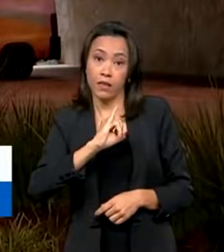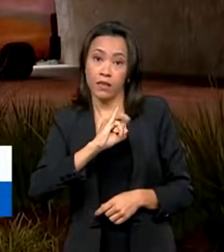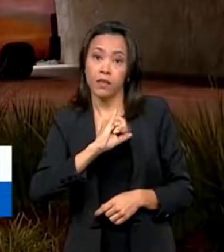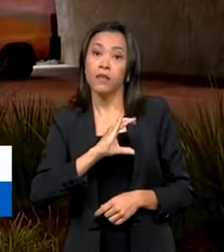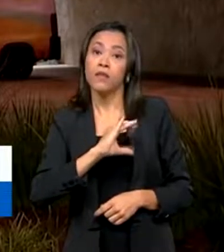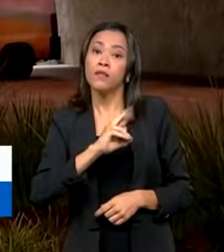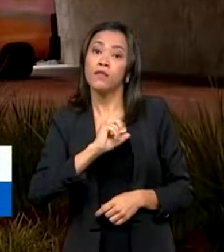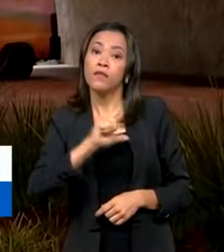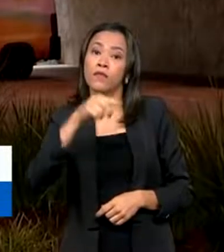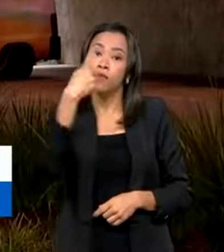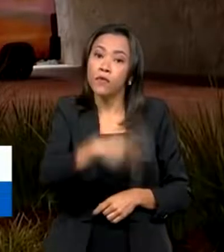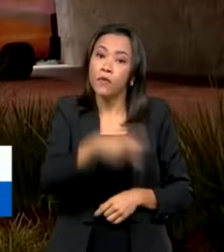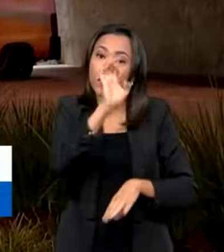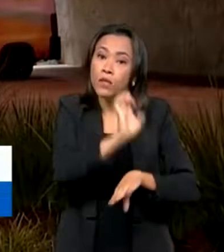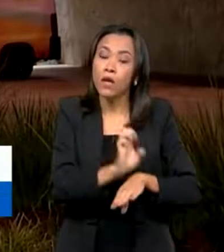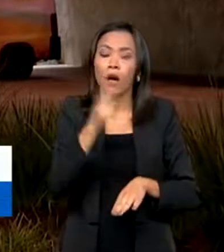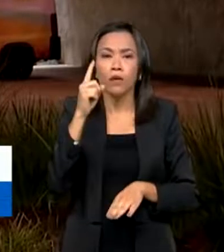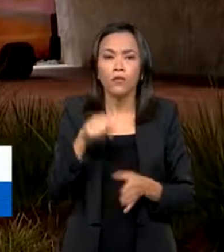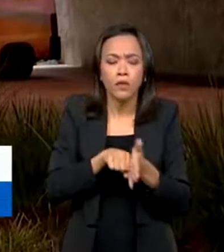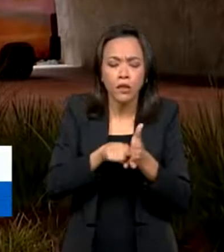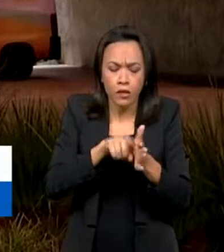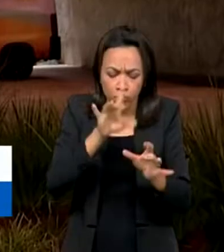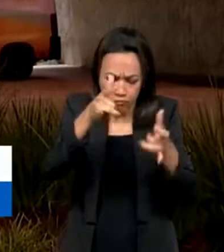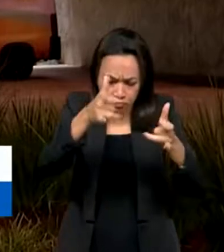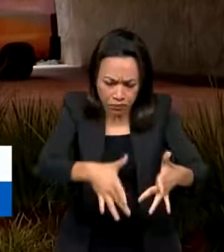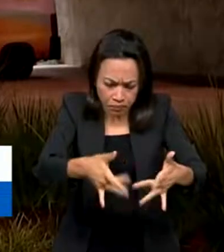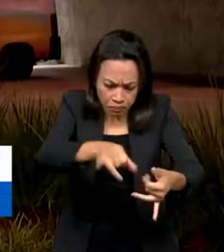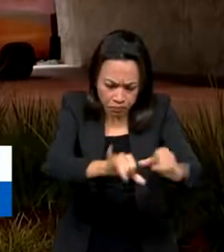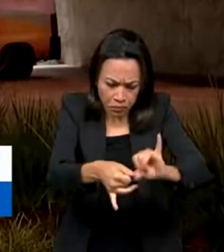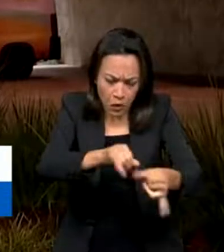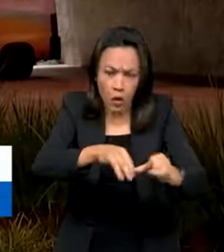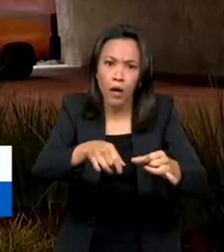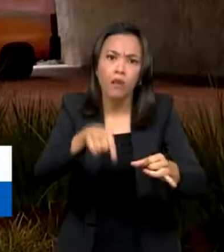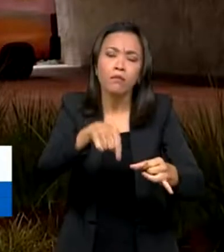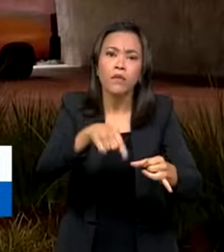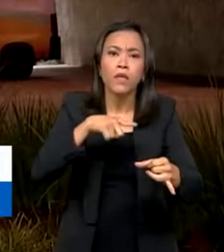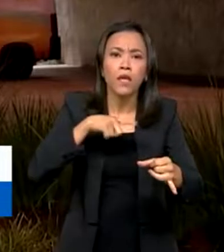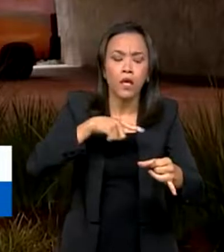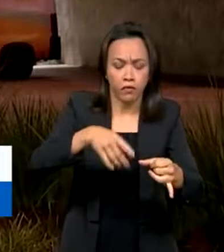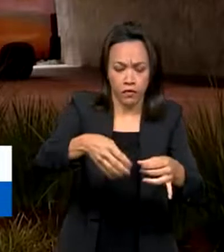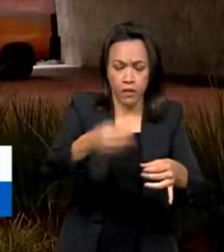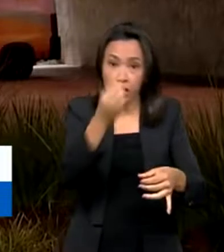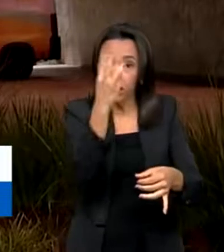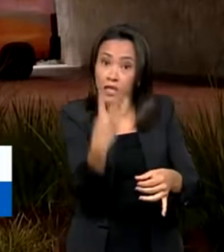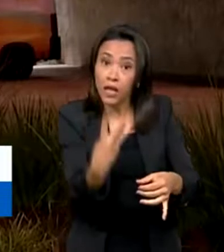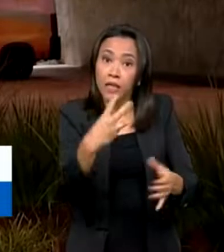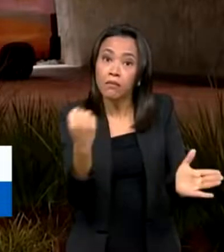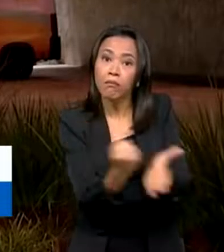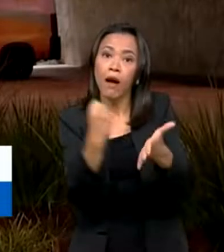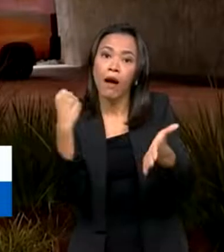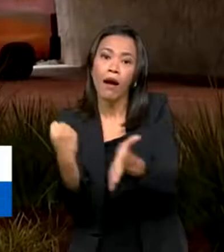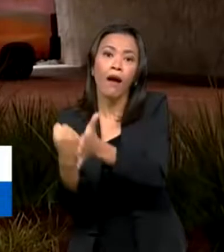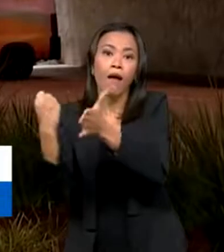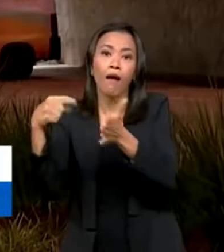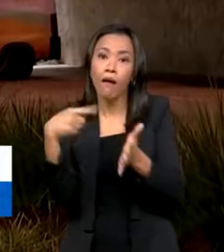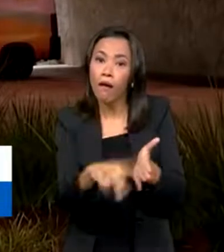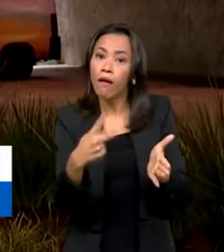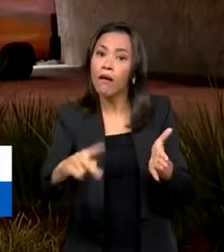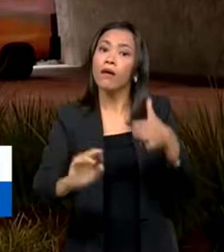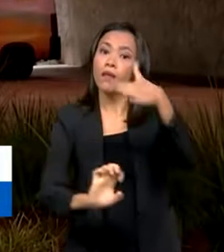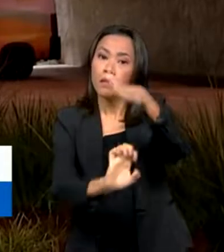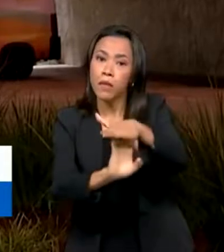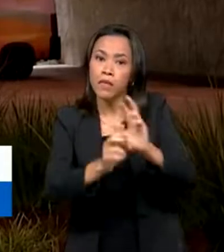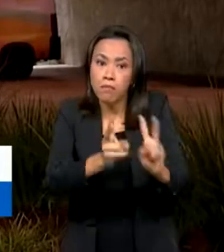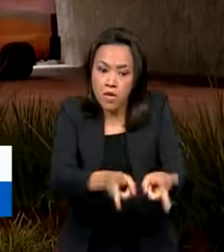Gerais confirmou a presença de monoetileno glicol em uma das três marcas de alimentos da empresa. A mesma